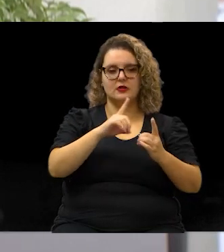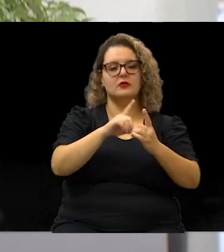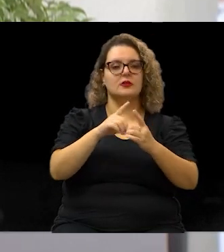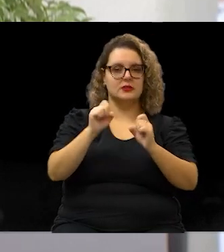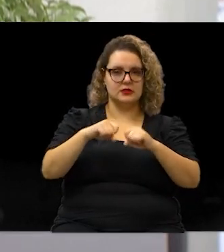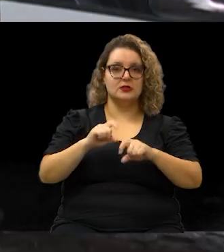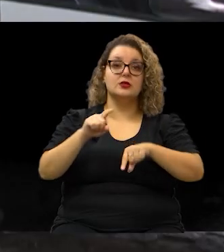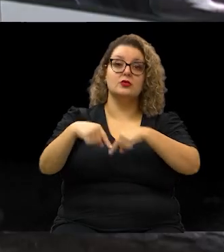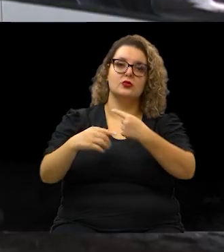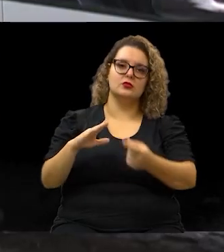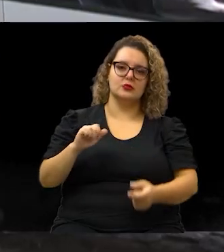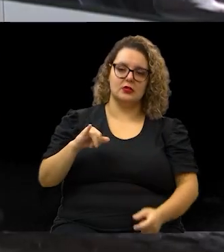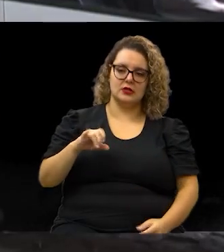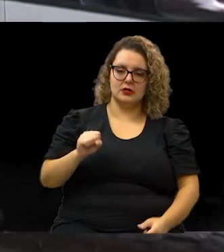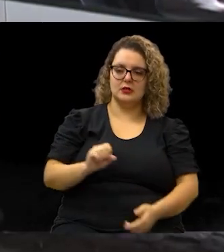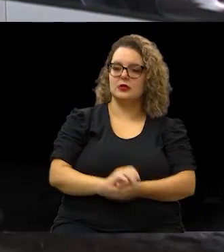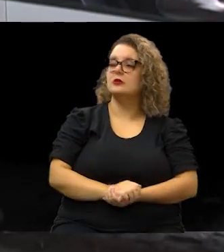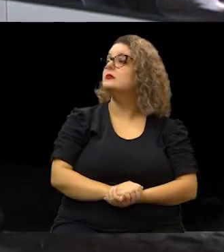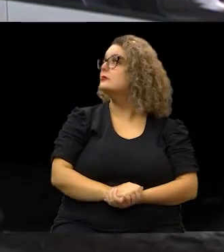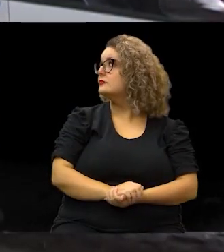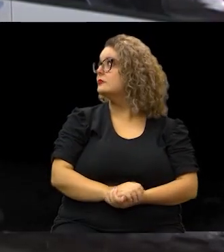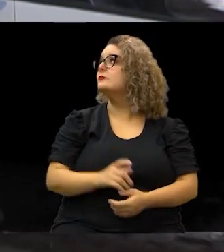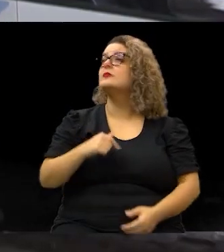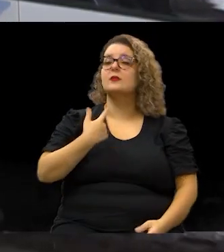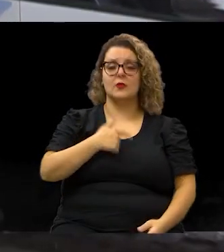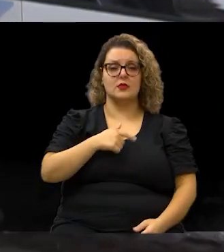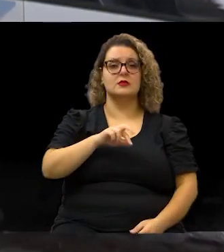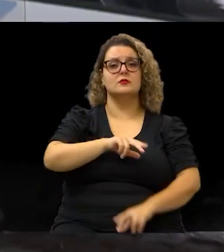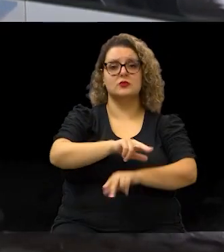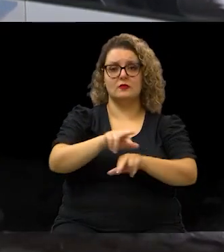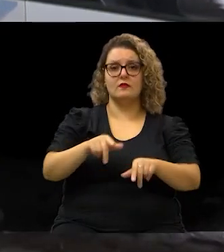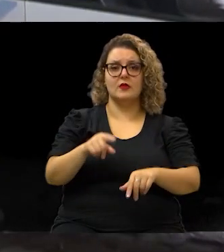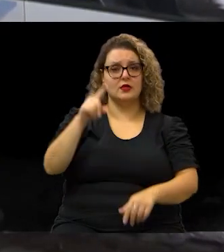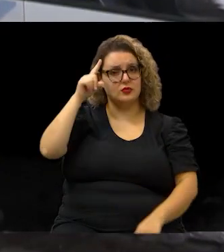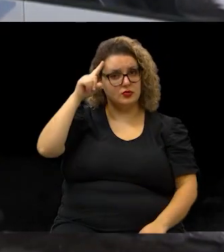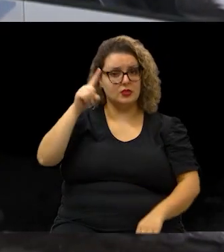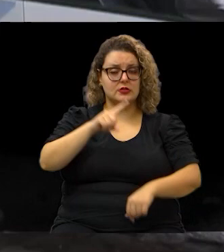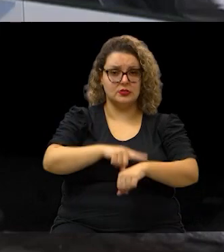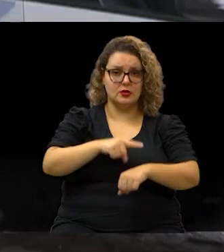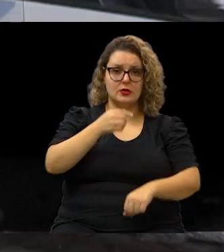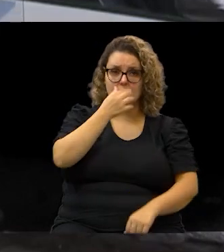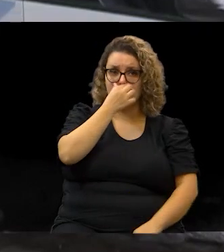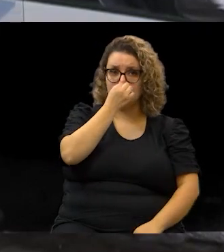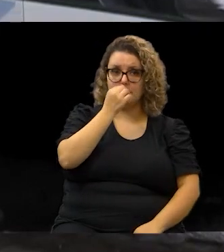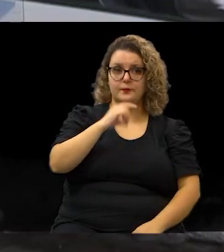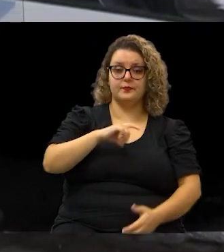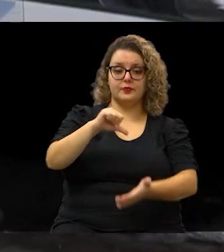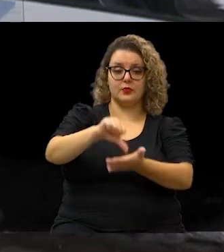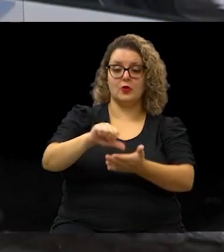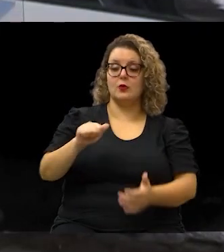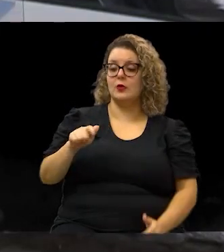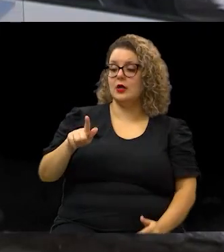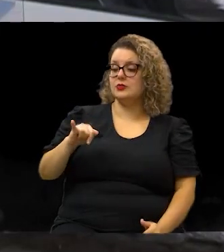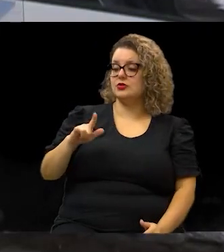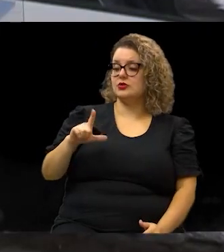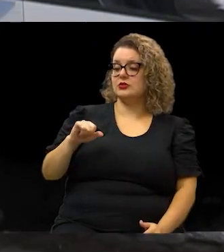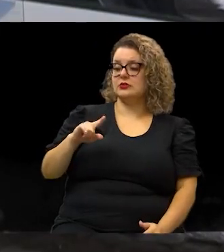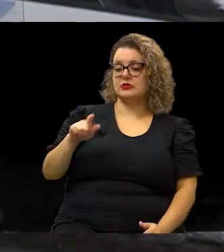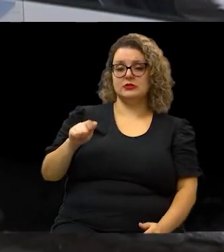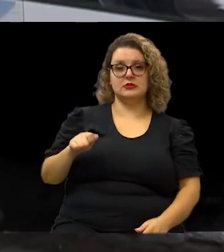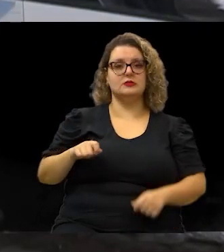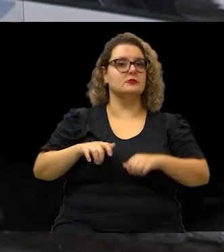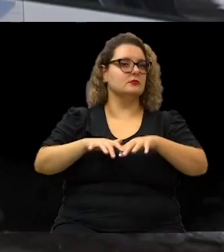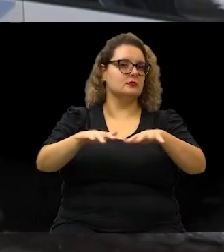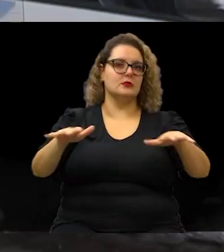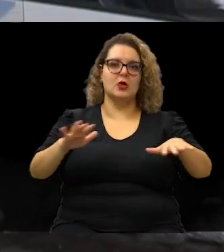em outros canais. Apesar de que nós temos várias datas e horários, nós temos os postos Agiliza, distribuídos